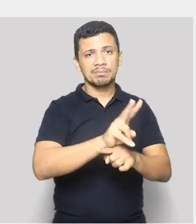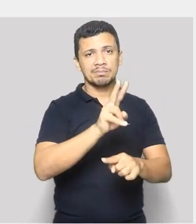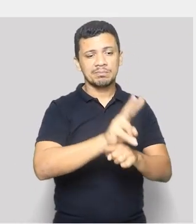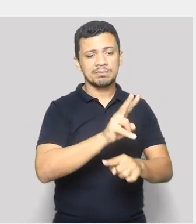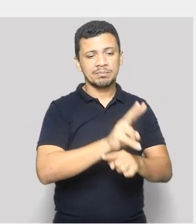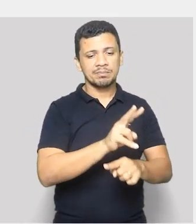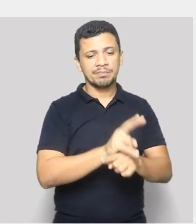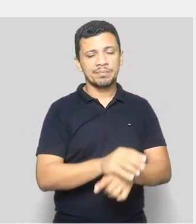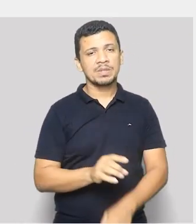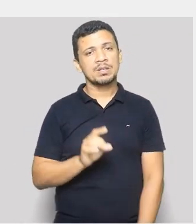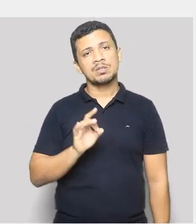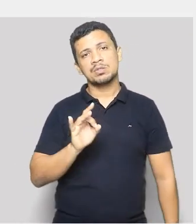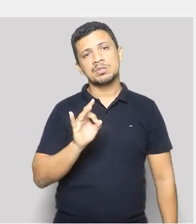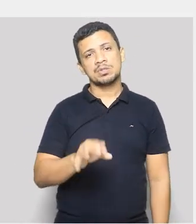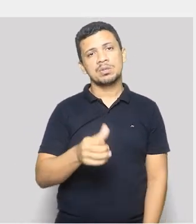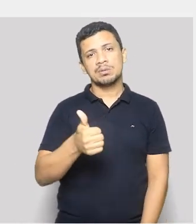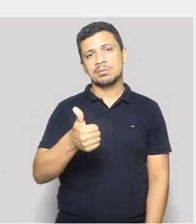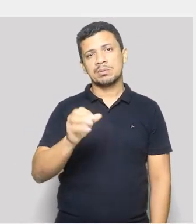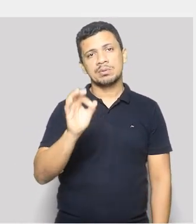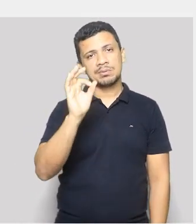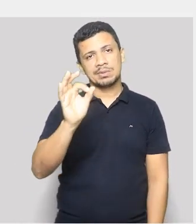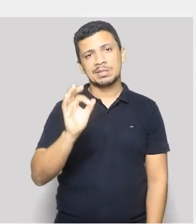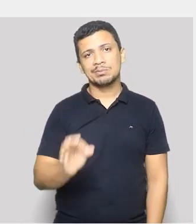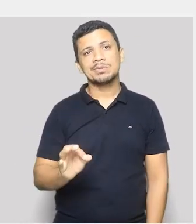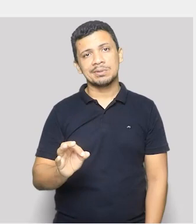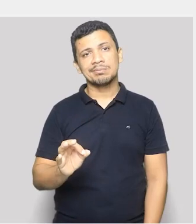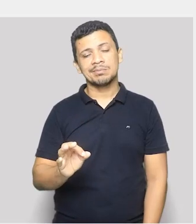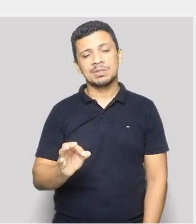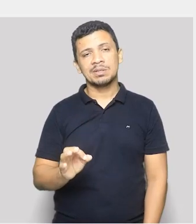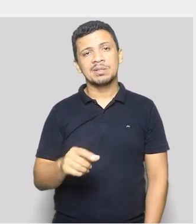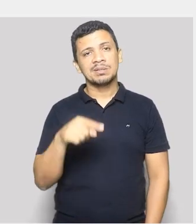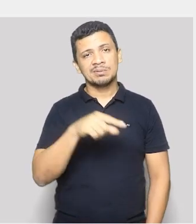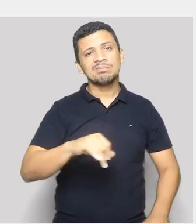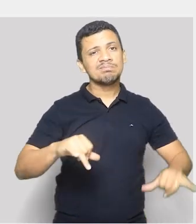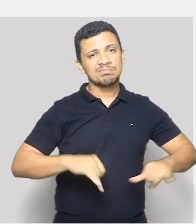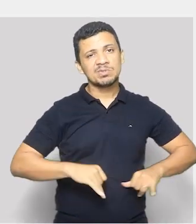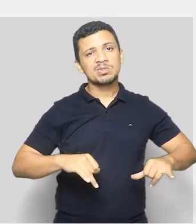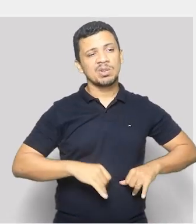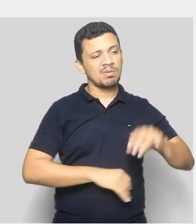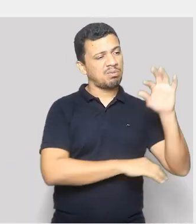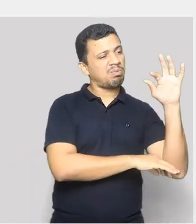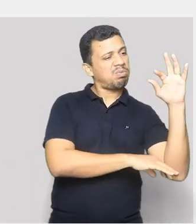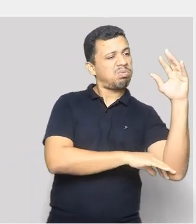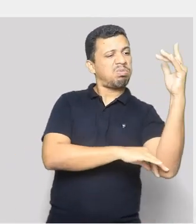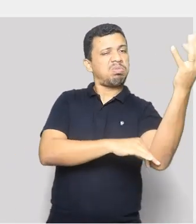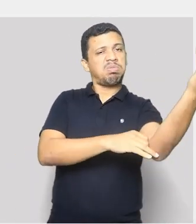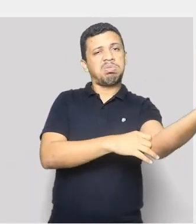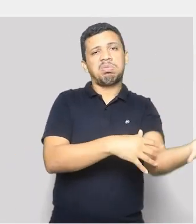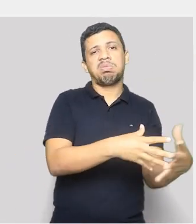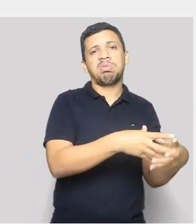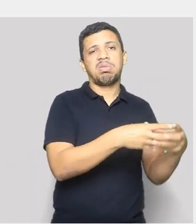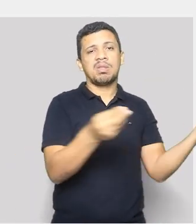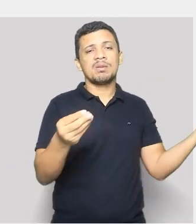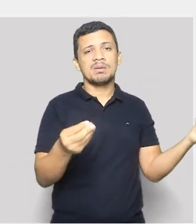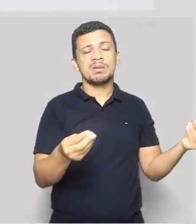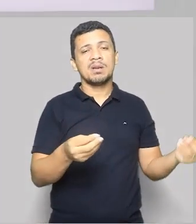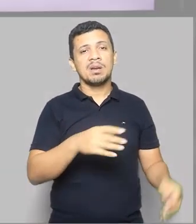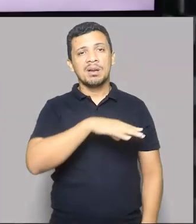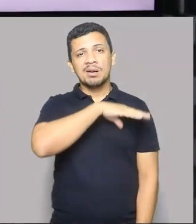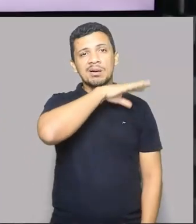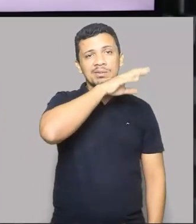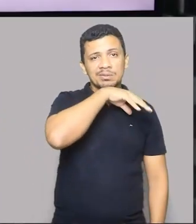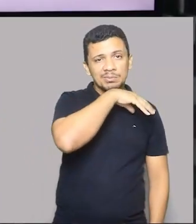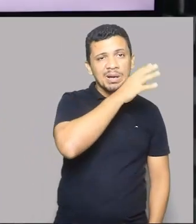menos de 10% da Mata Nativa que sofre com o intenso desmatamento, responsável pela extinção de diversas espécies